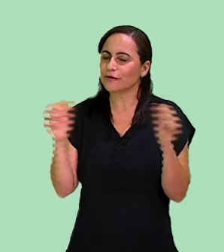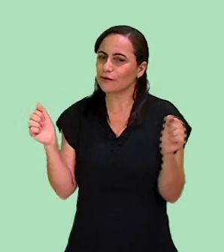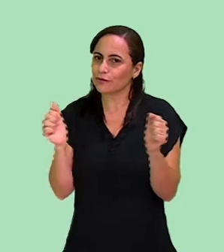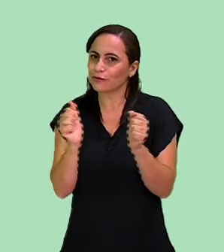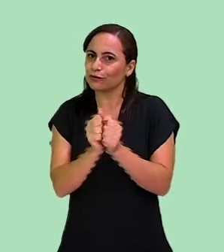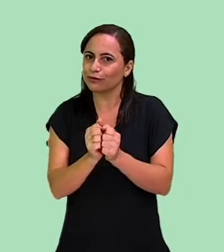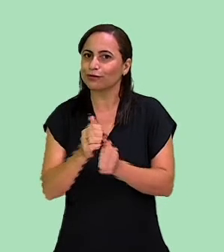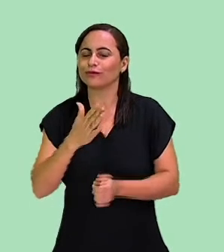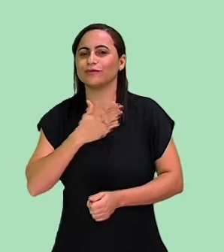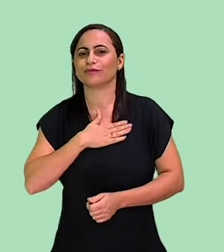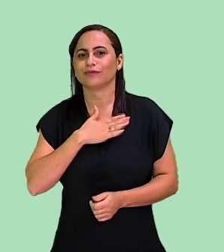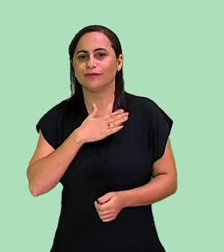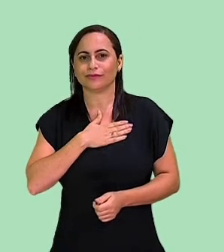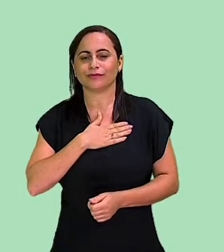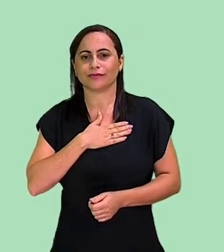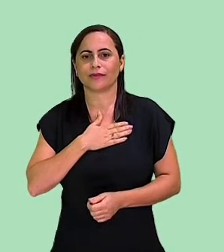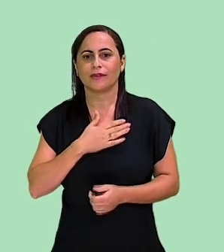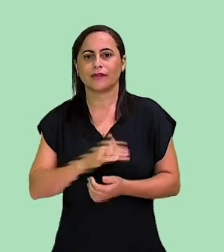comigo.